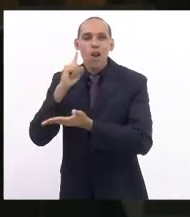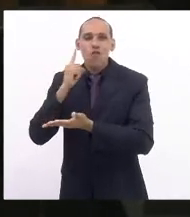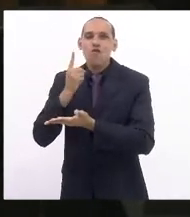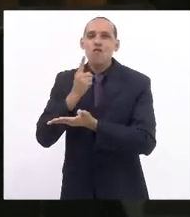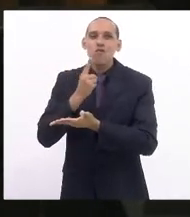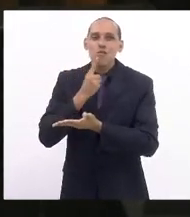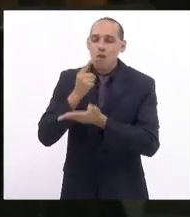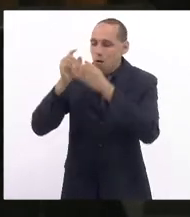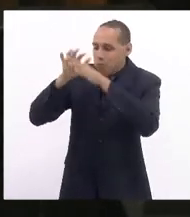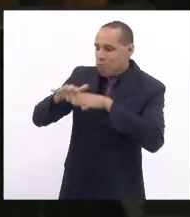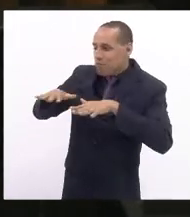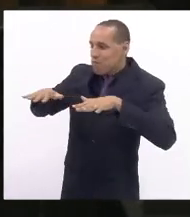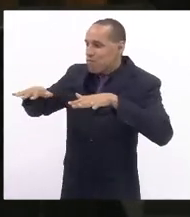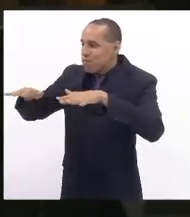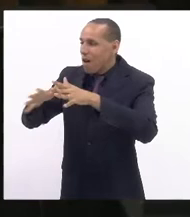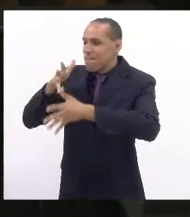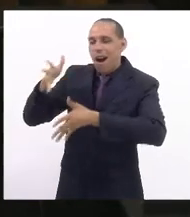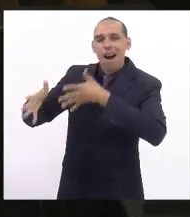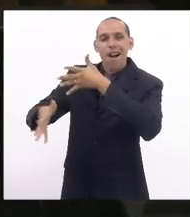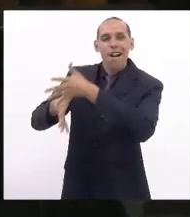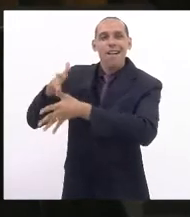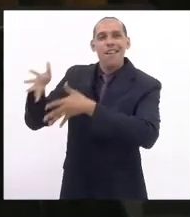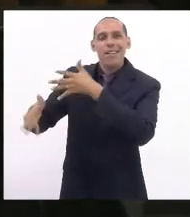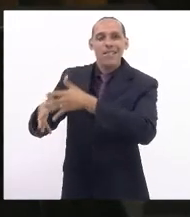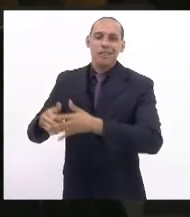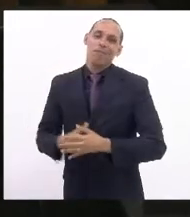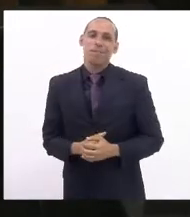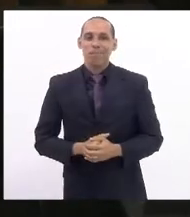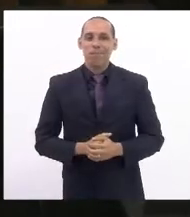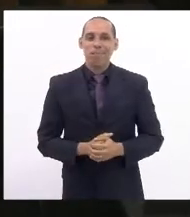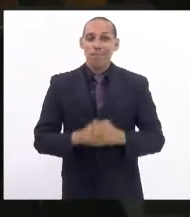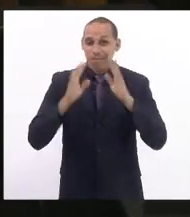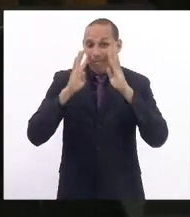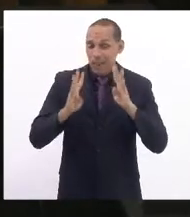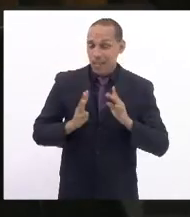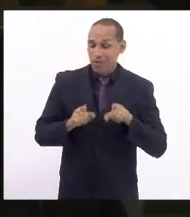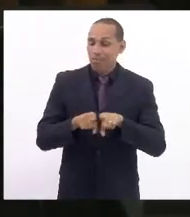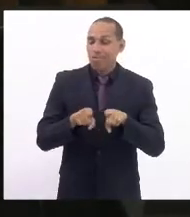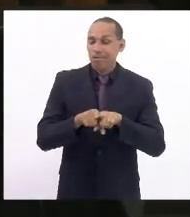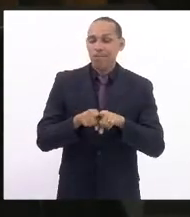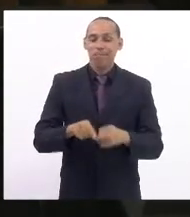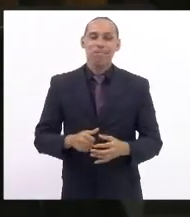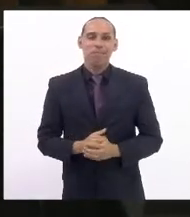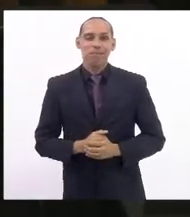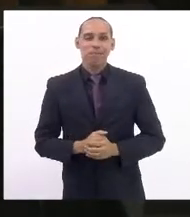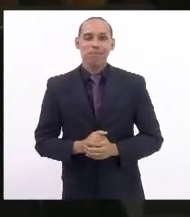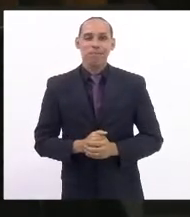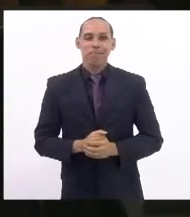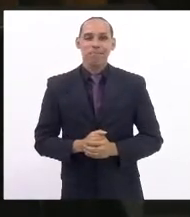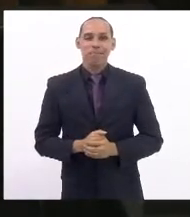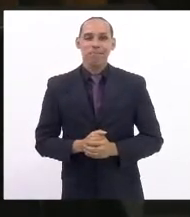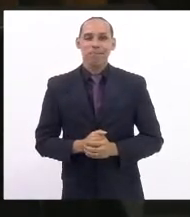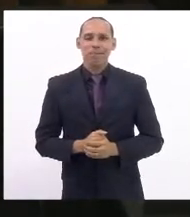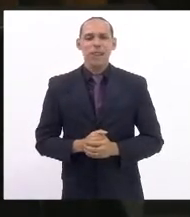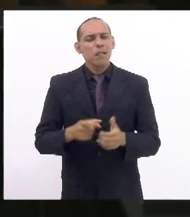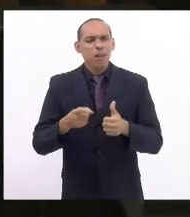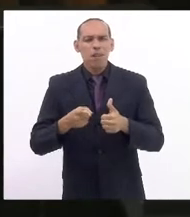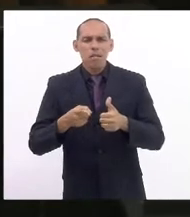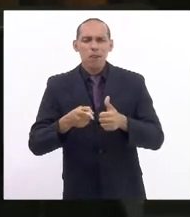os deficientes auditivos que nos acompanham. Como fiz no primeiro